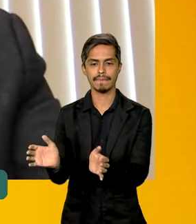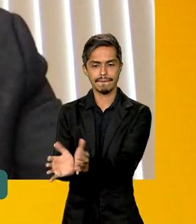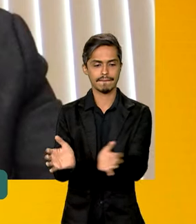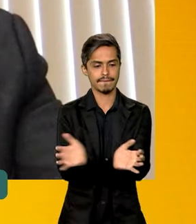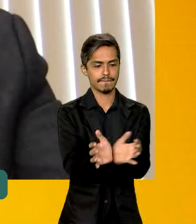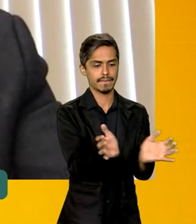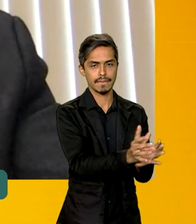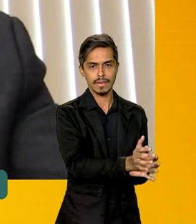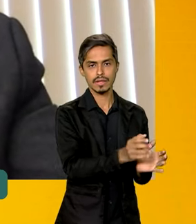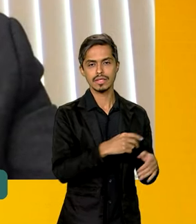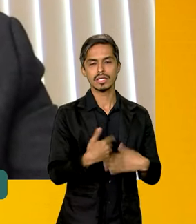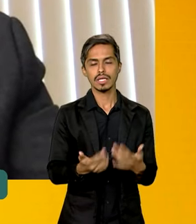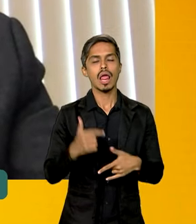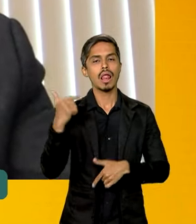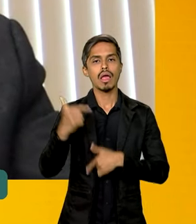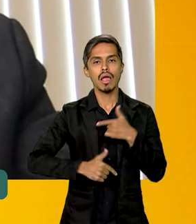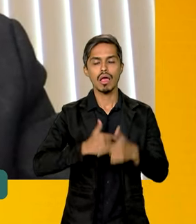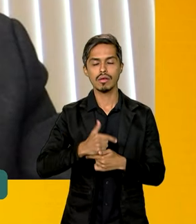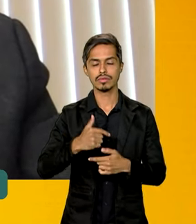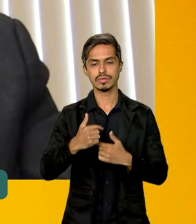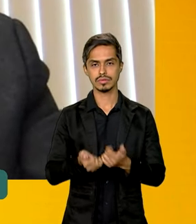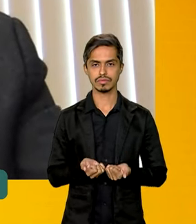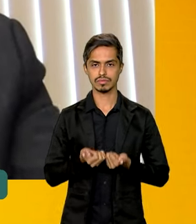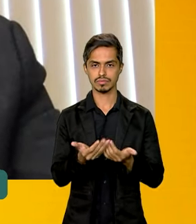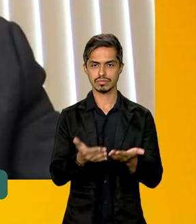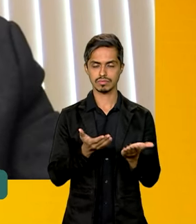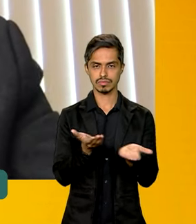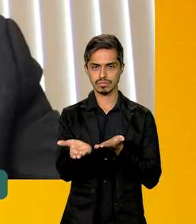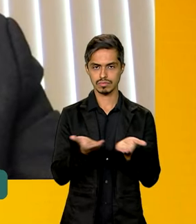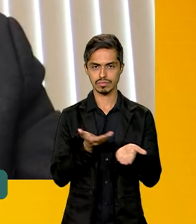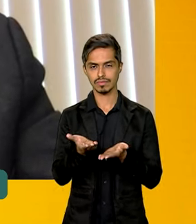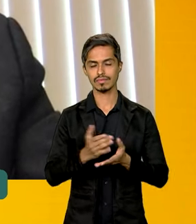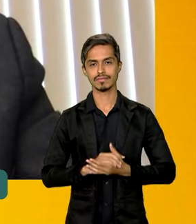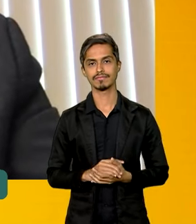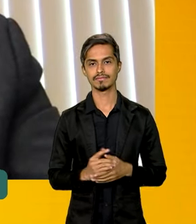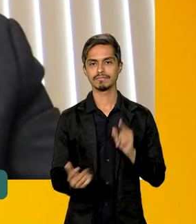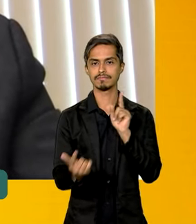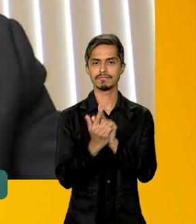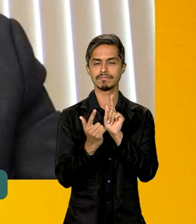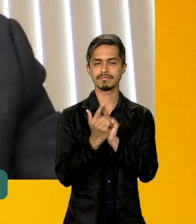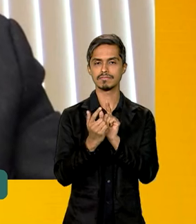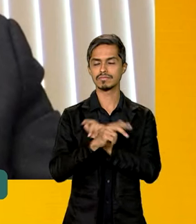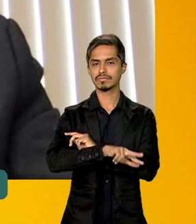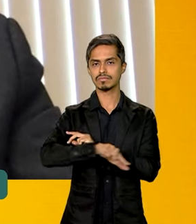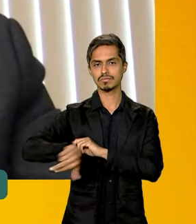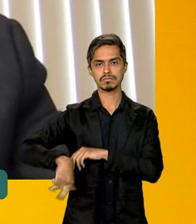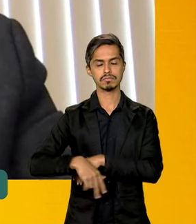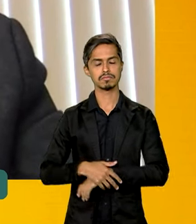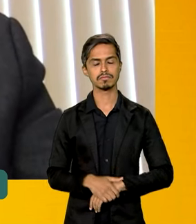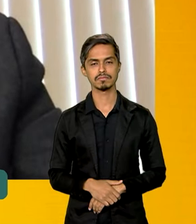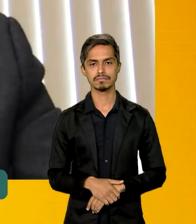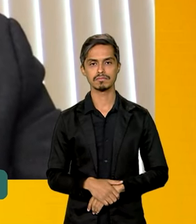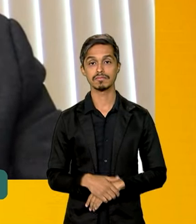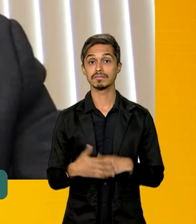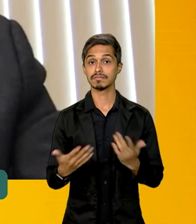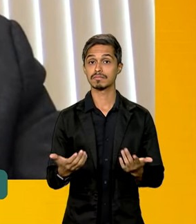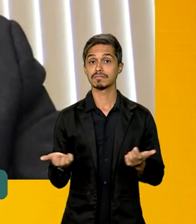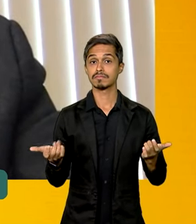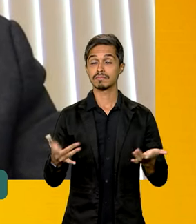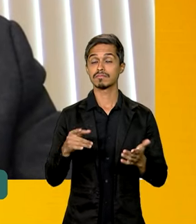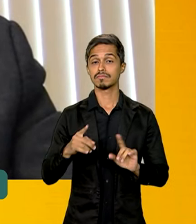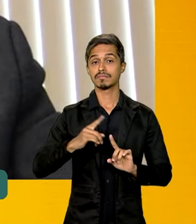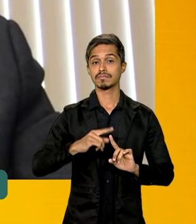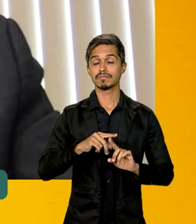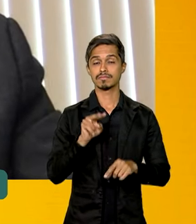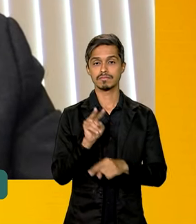nos serviços que atendem pacientes, de maneira geral, para ofertar esse